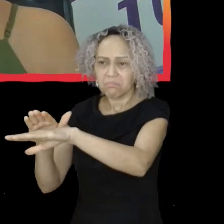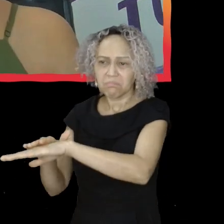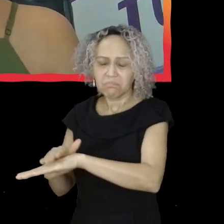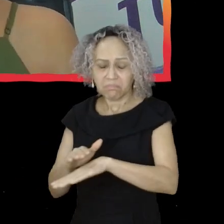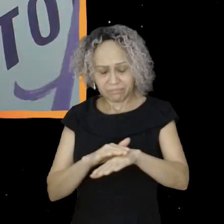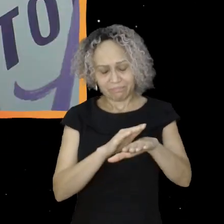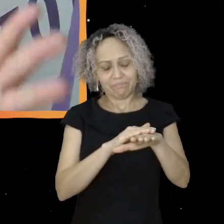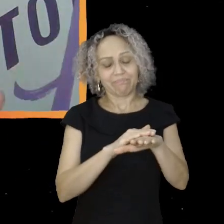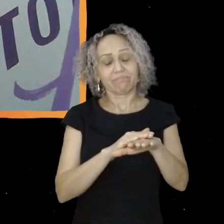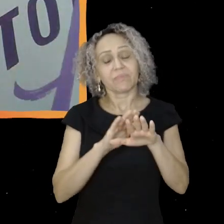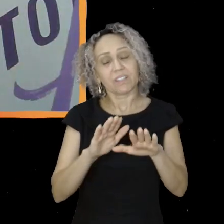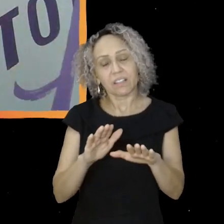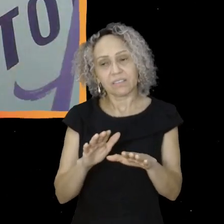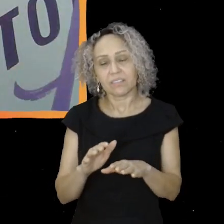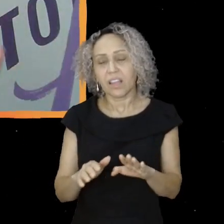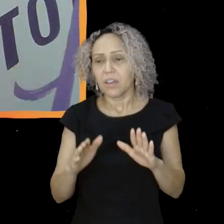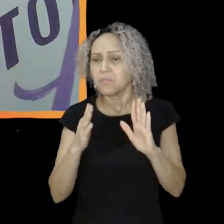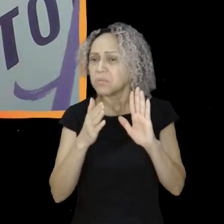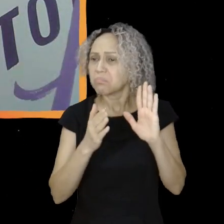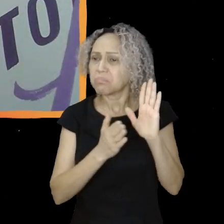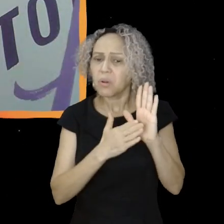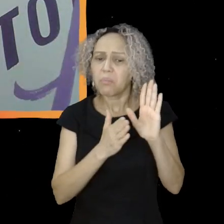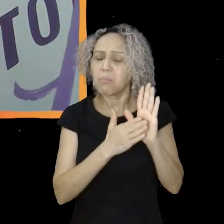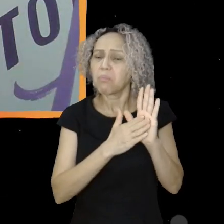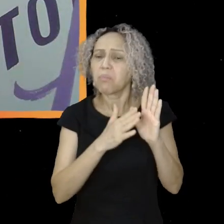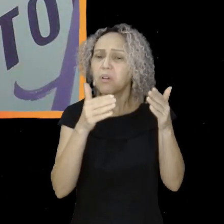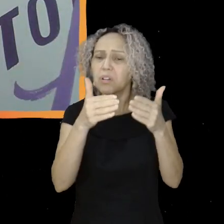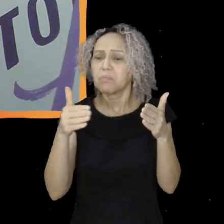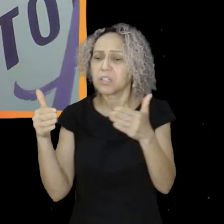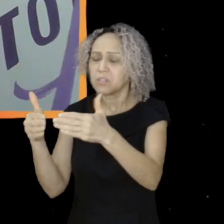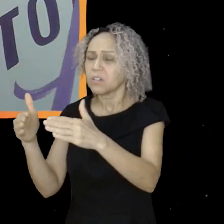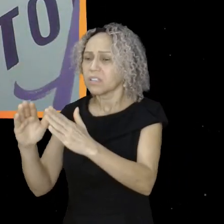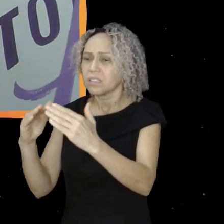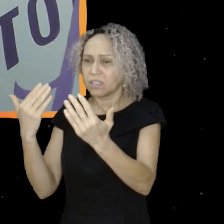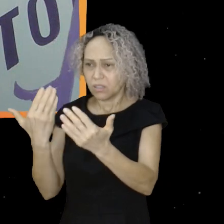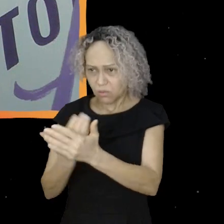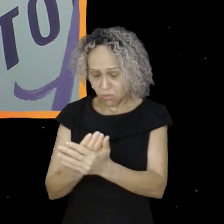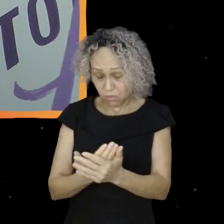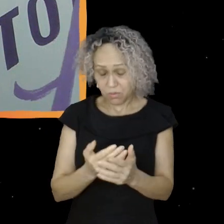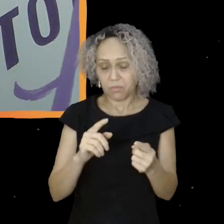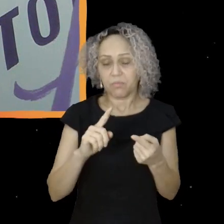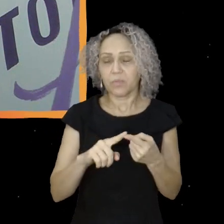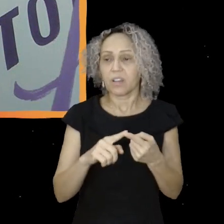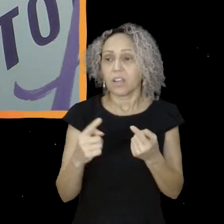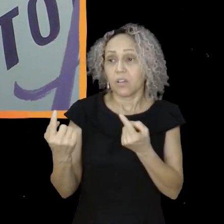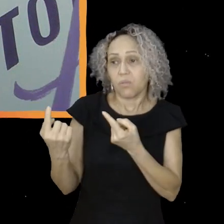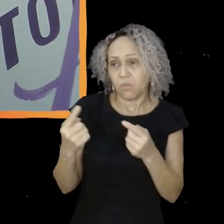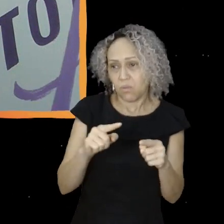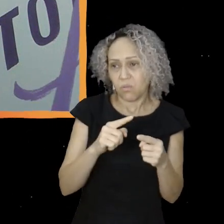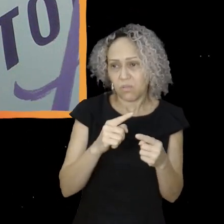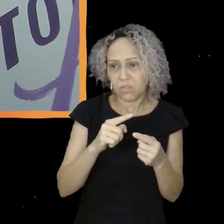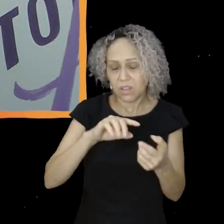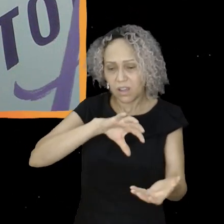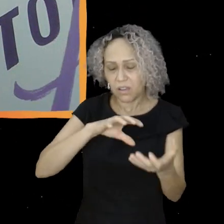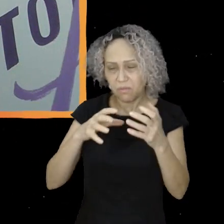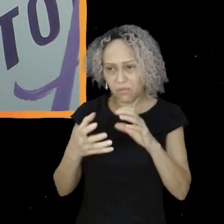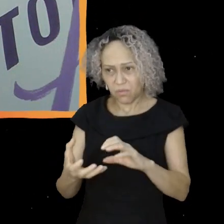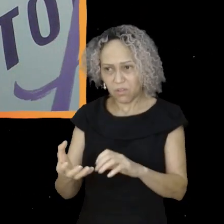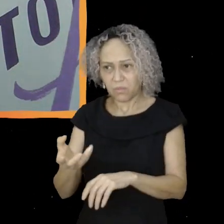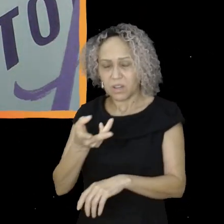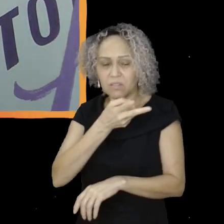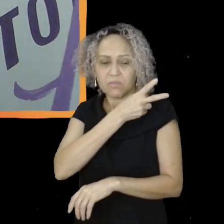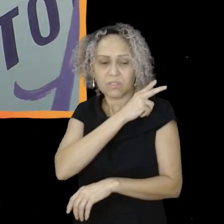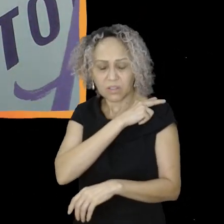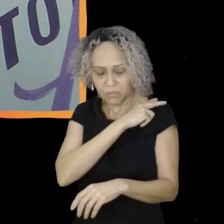pauta também. Mas houve pautas que unificaram todo mundo. Que era contra a reforma do novo ensino médio, que é o NEM, que está em vigência.